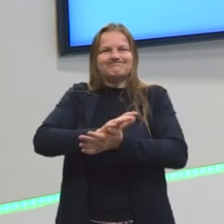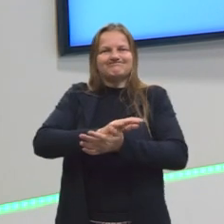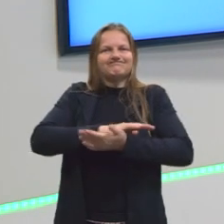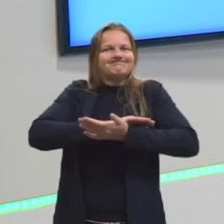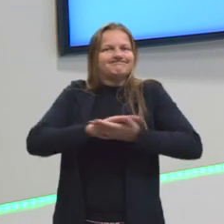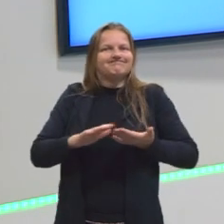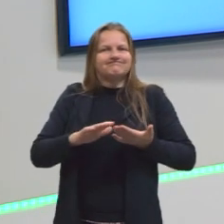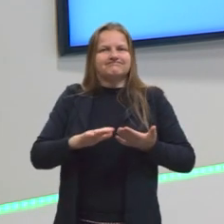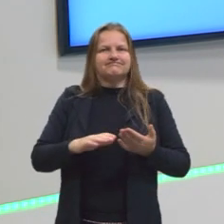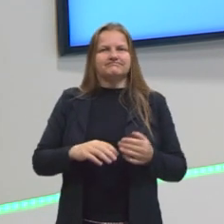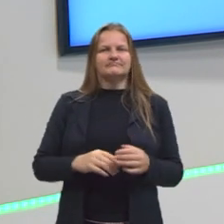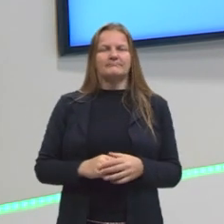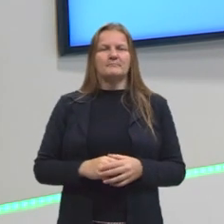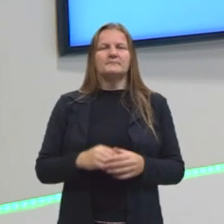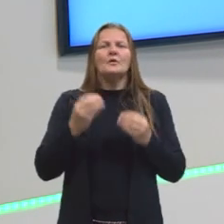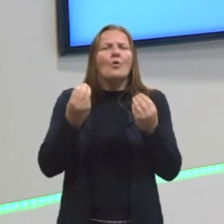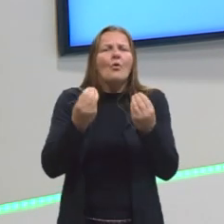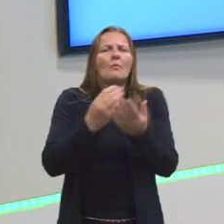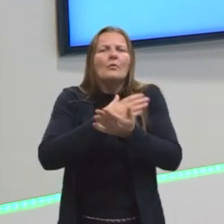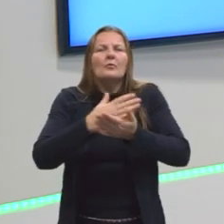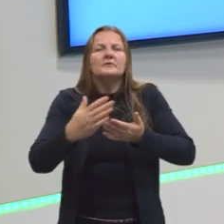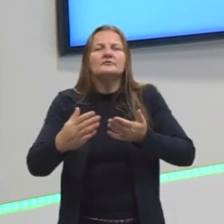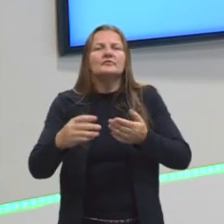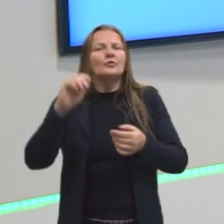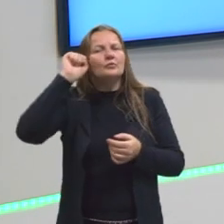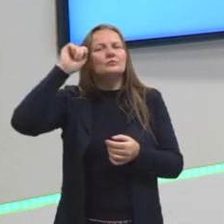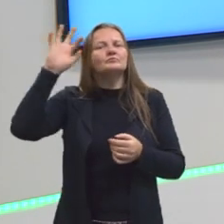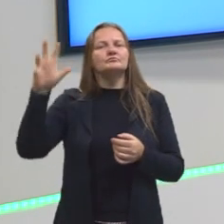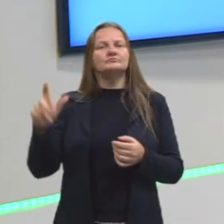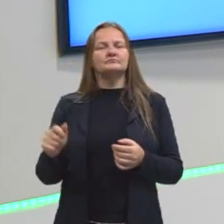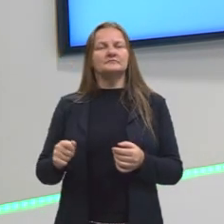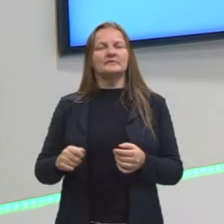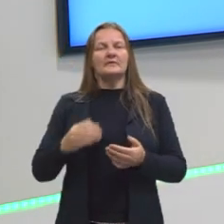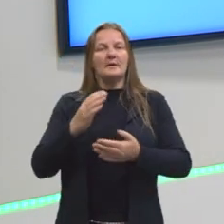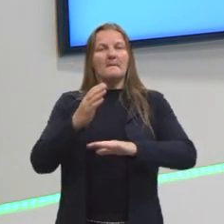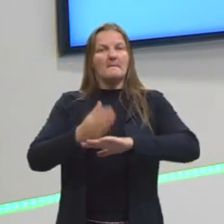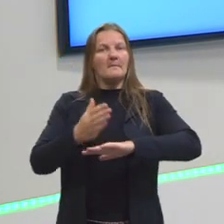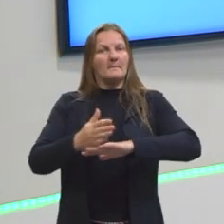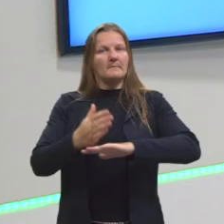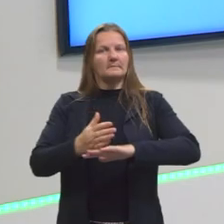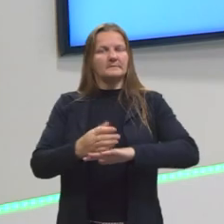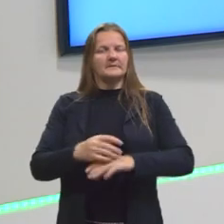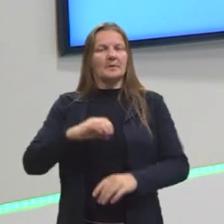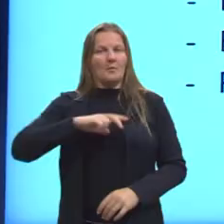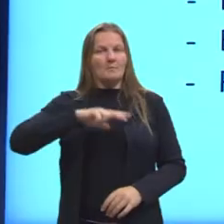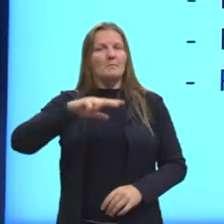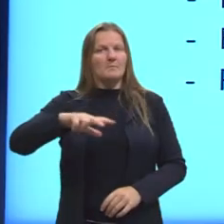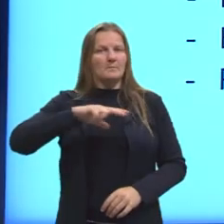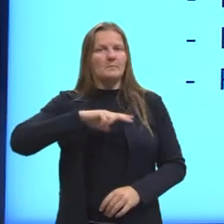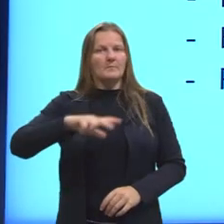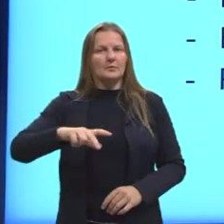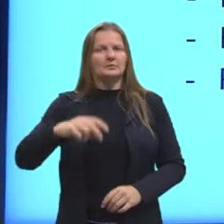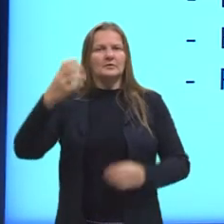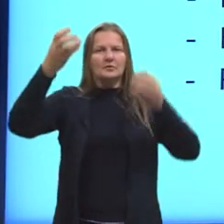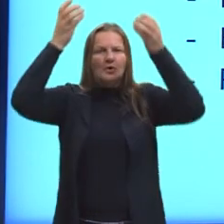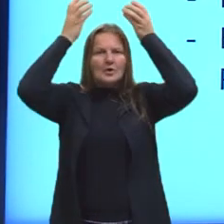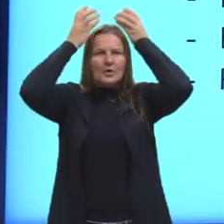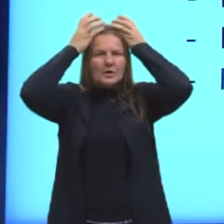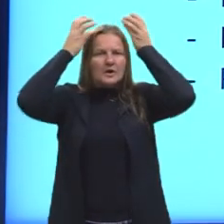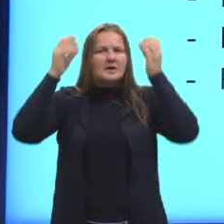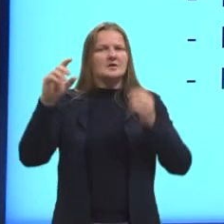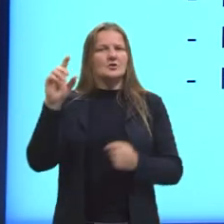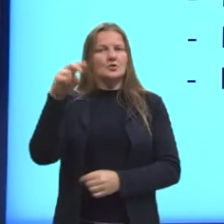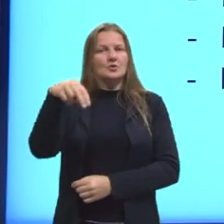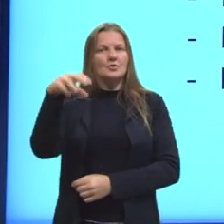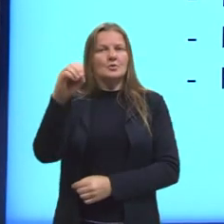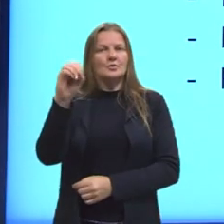que começou esse tráfico transatlântico, essa escravidão moderna? Os portugueses, o rei, a nobreza,